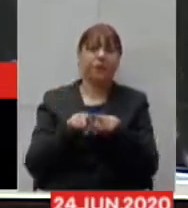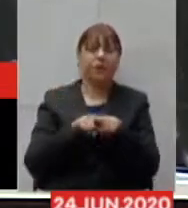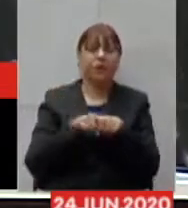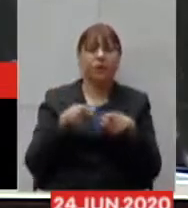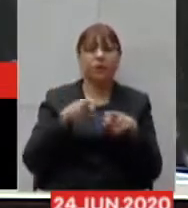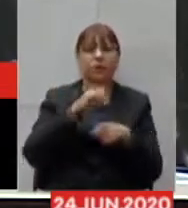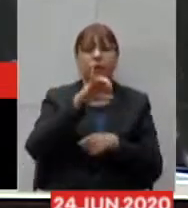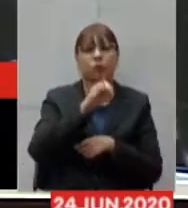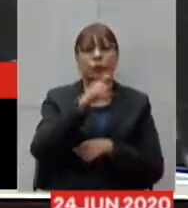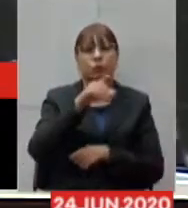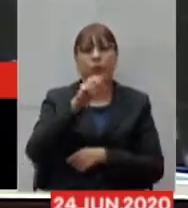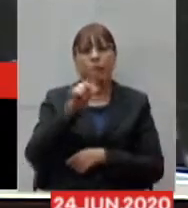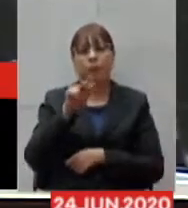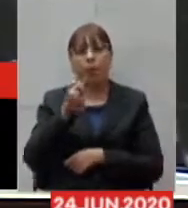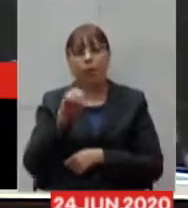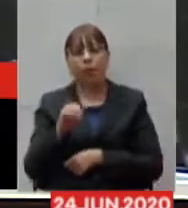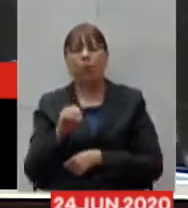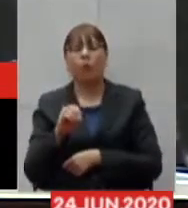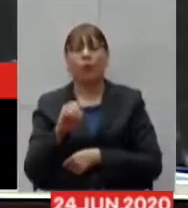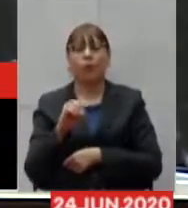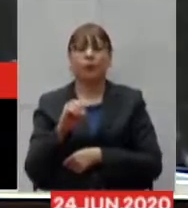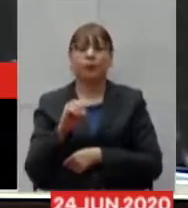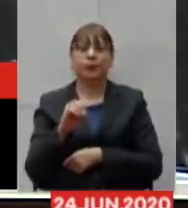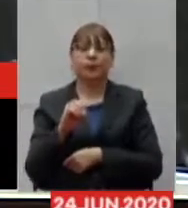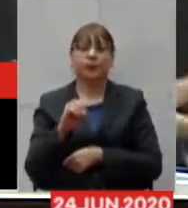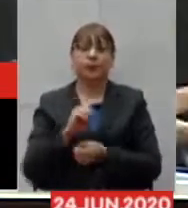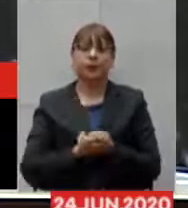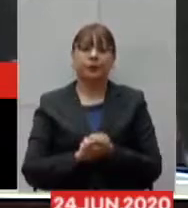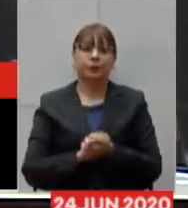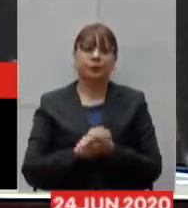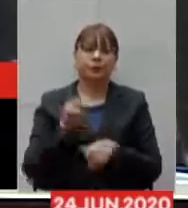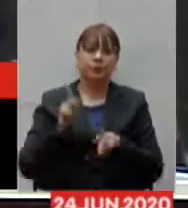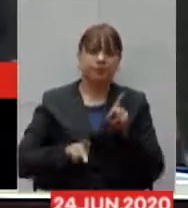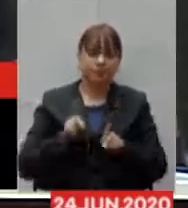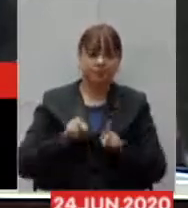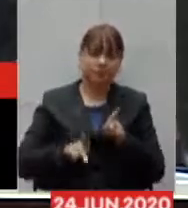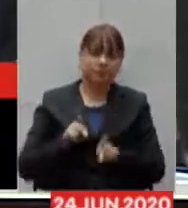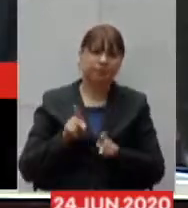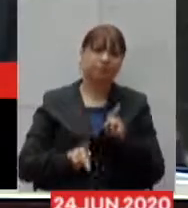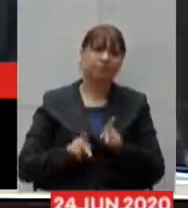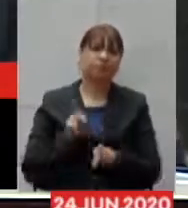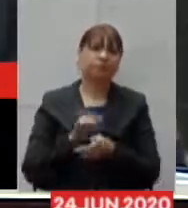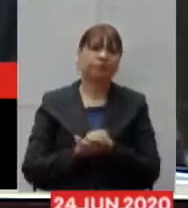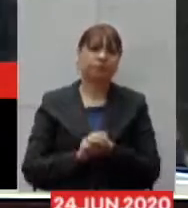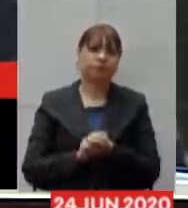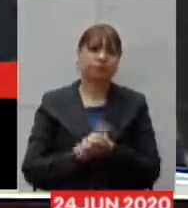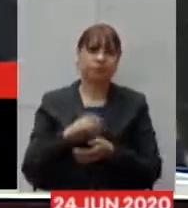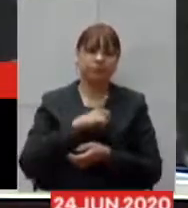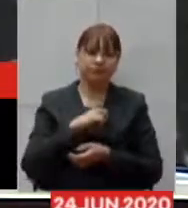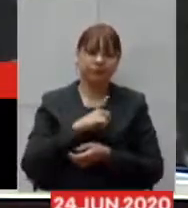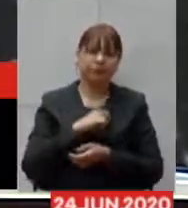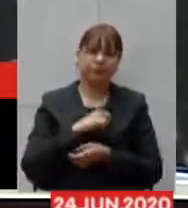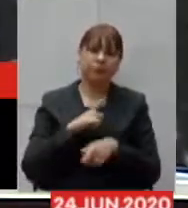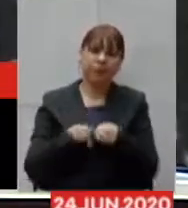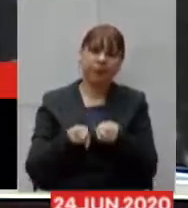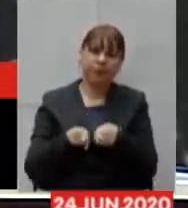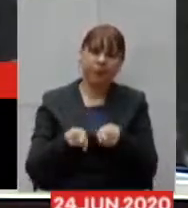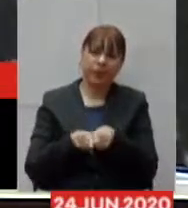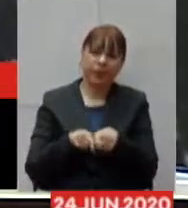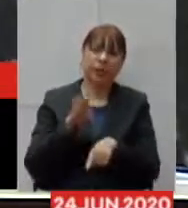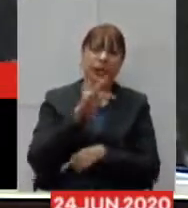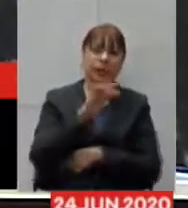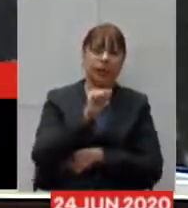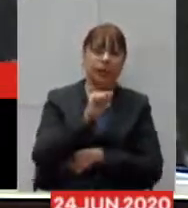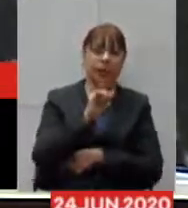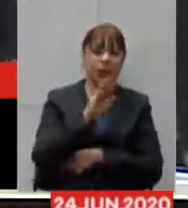promotor esse dia me ligou preocupado então precisa ter esse atendimento lá em Teubeiras já tivemos vários casos